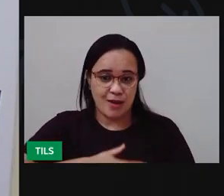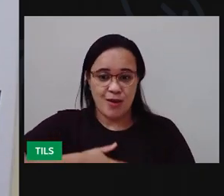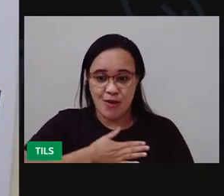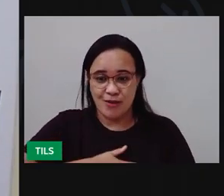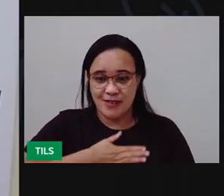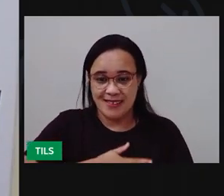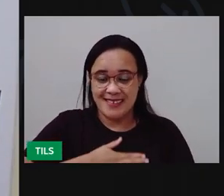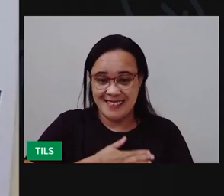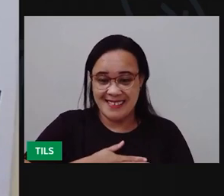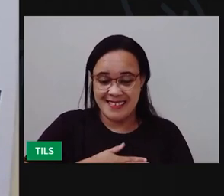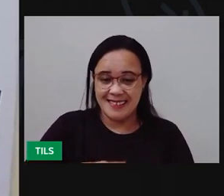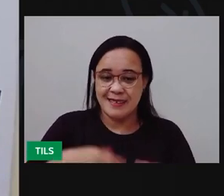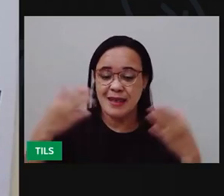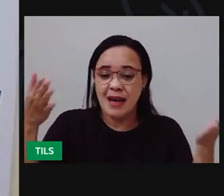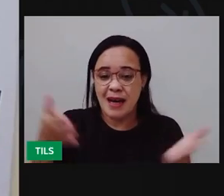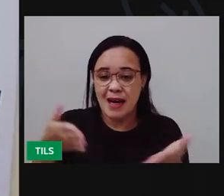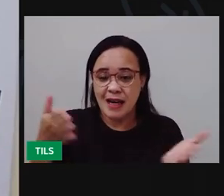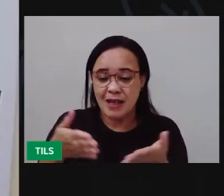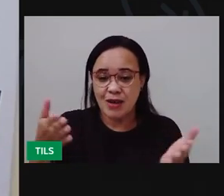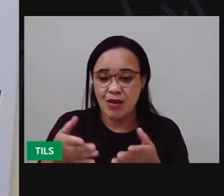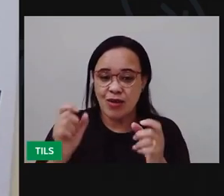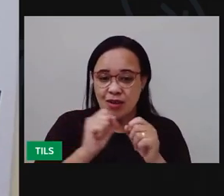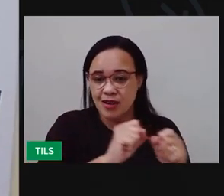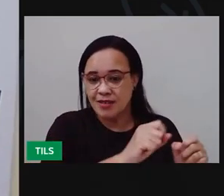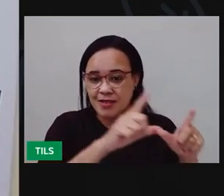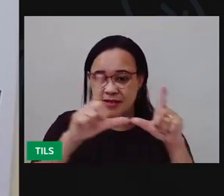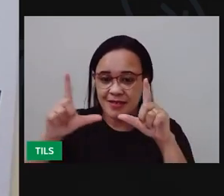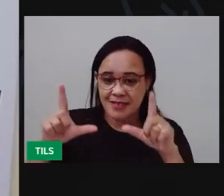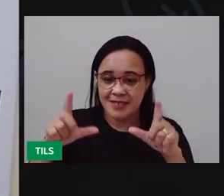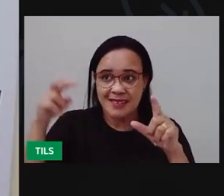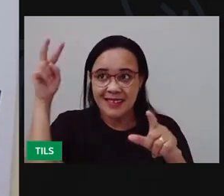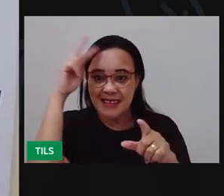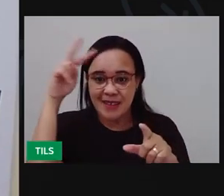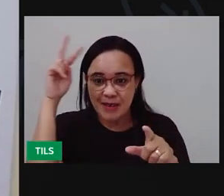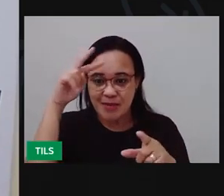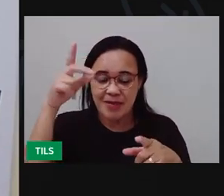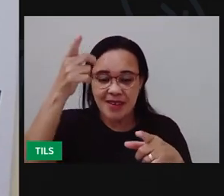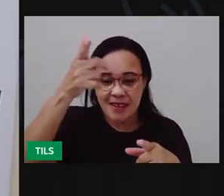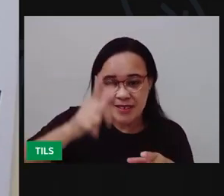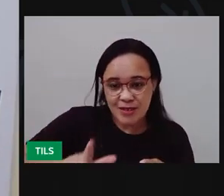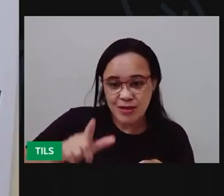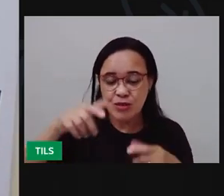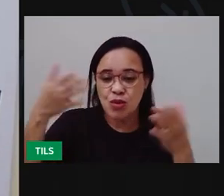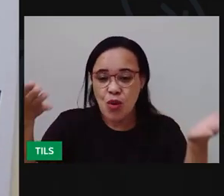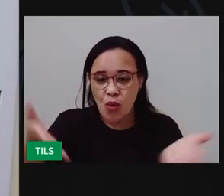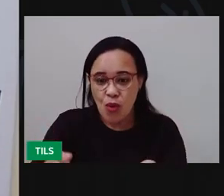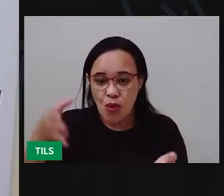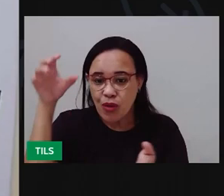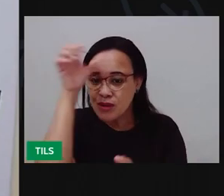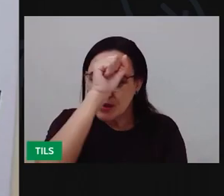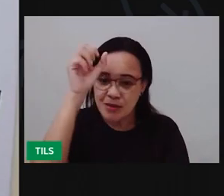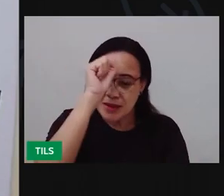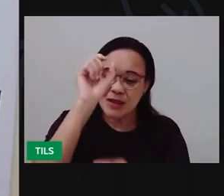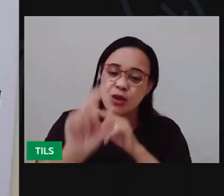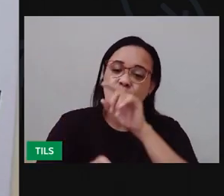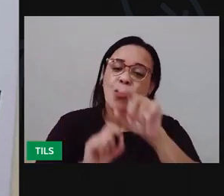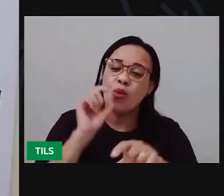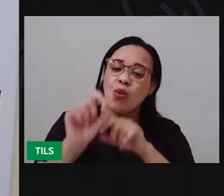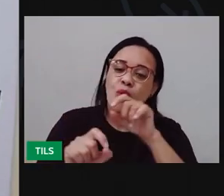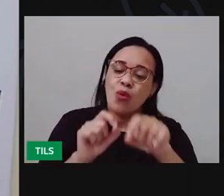meus amores, vamos retomar e relembrar o que foi que a gente aprendeu com essa aula.